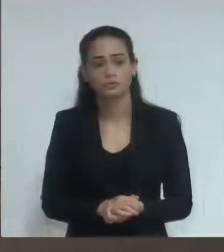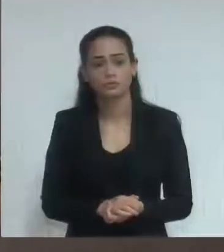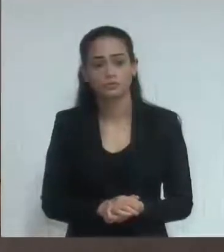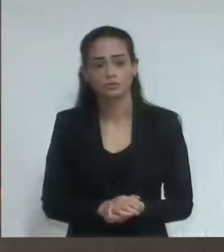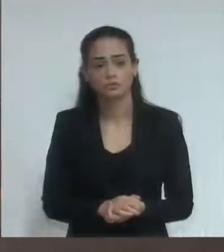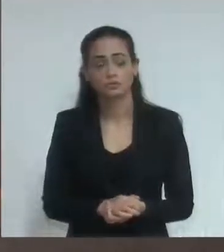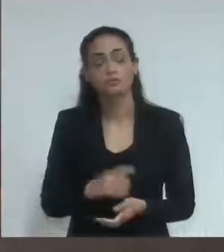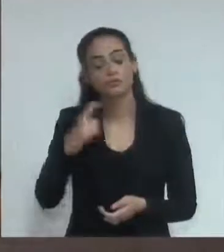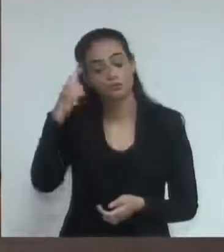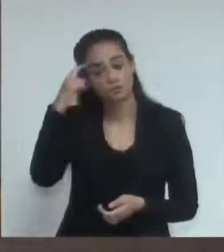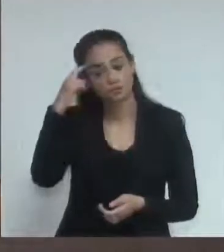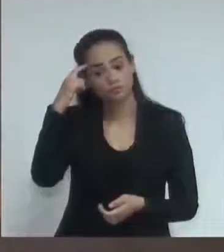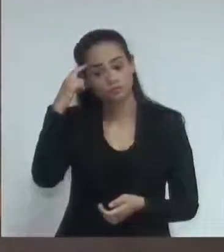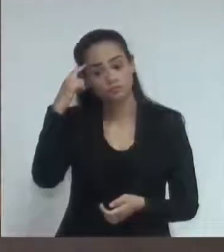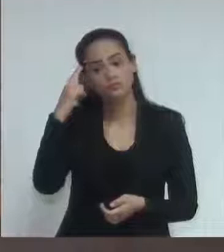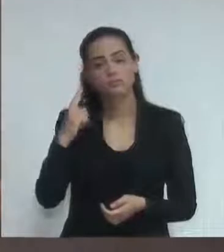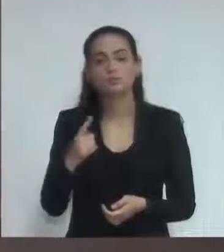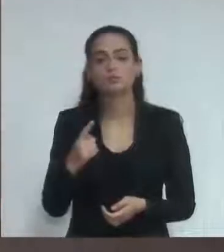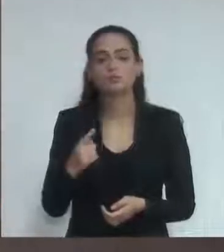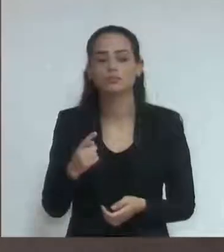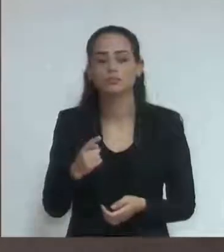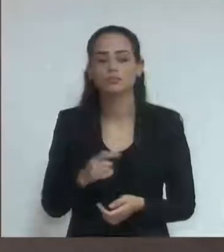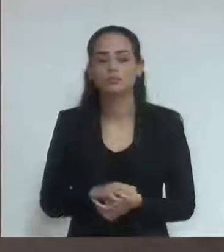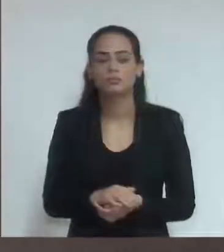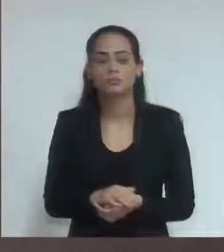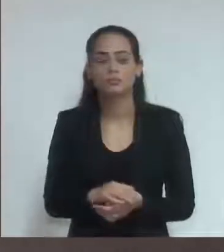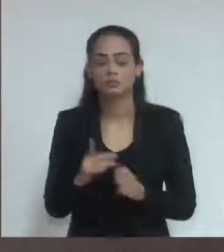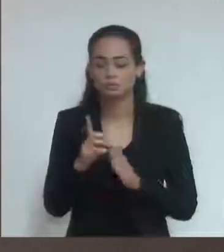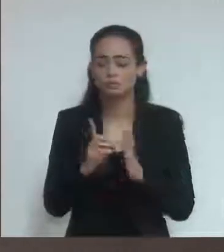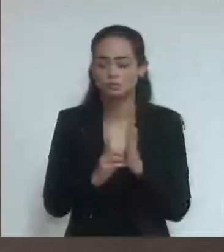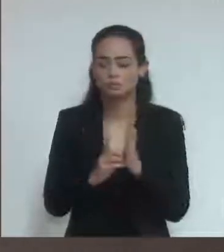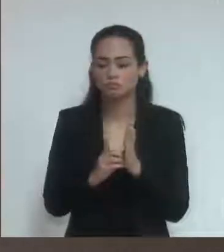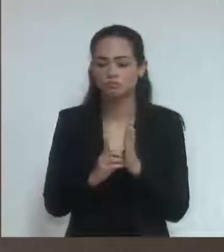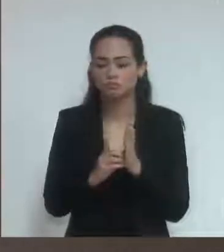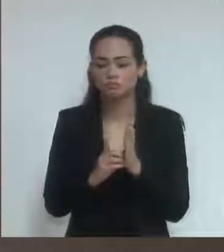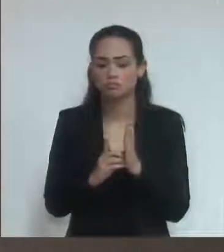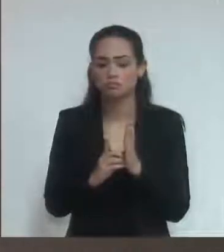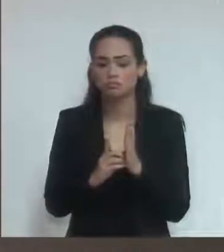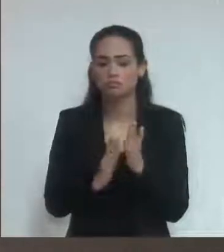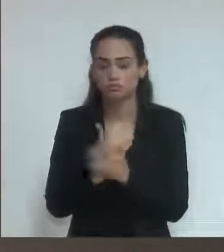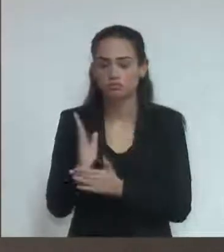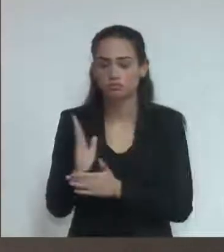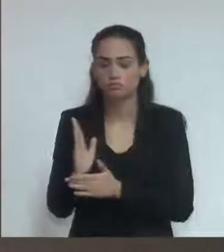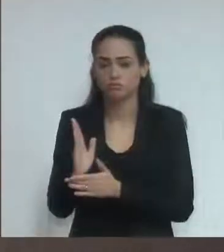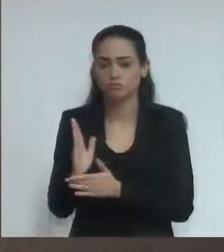justiça irá ser feita porque eu nunca fui a favor desse decreto